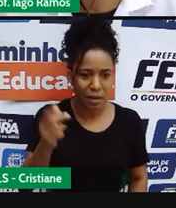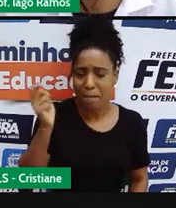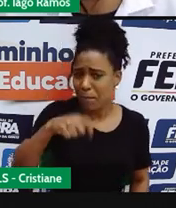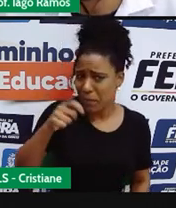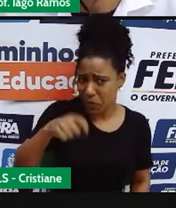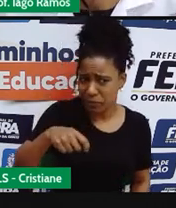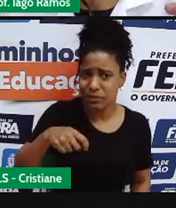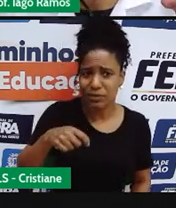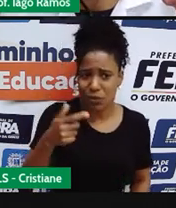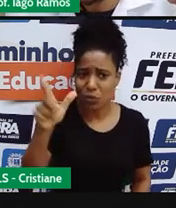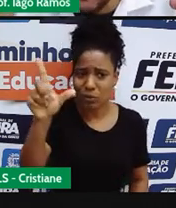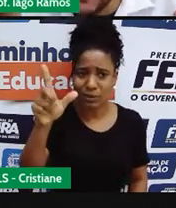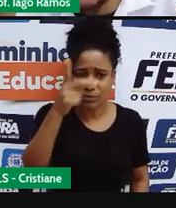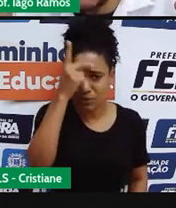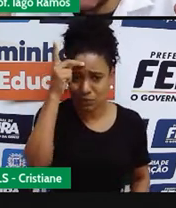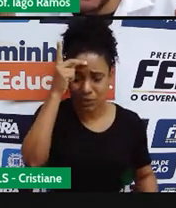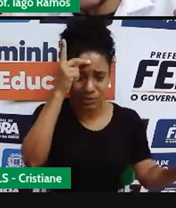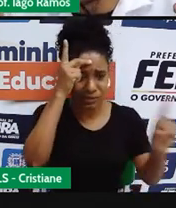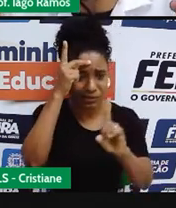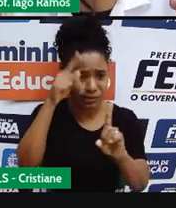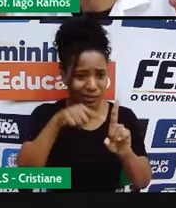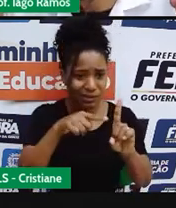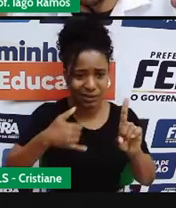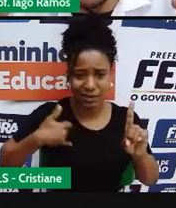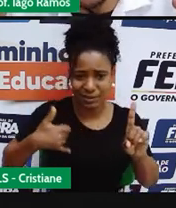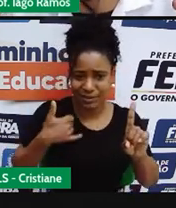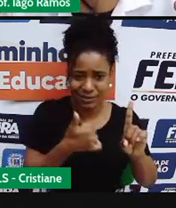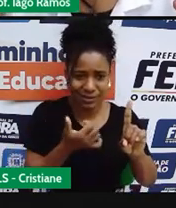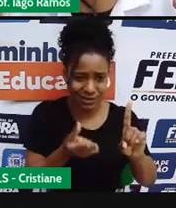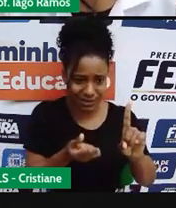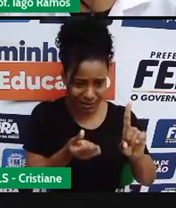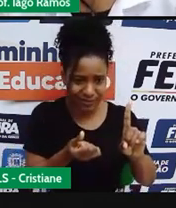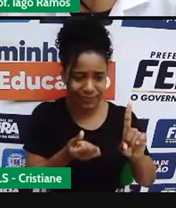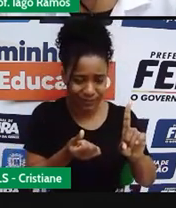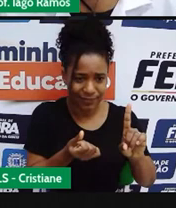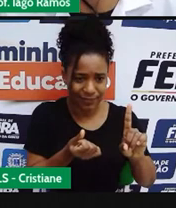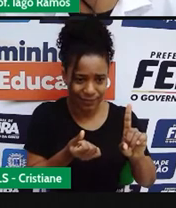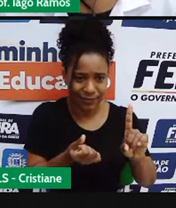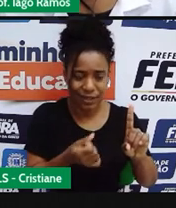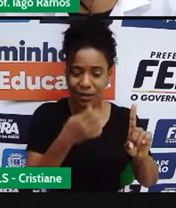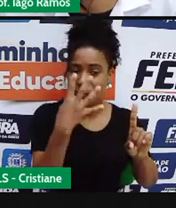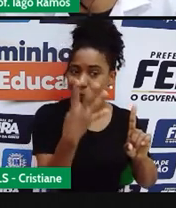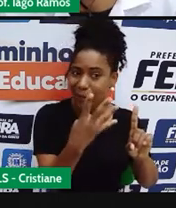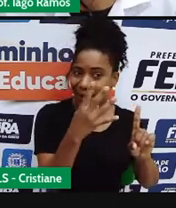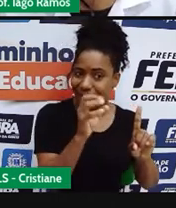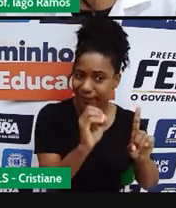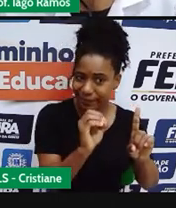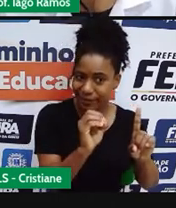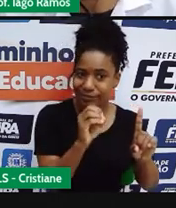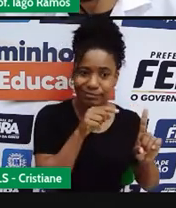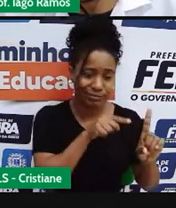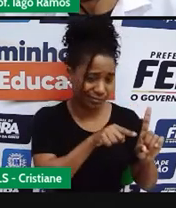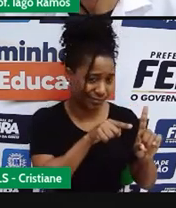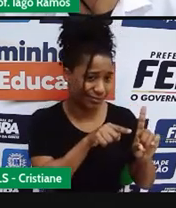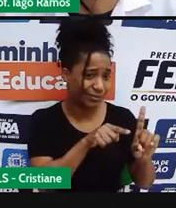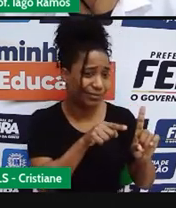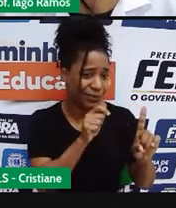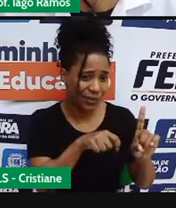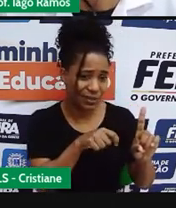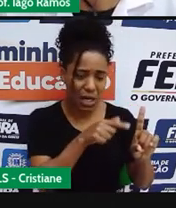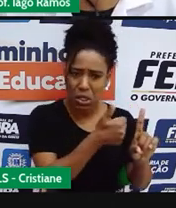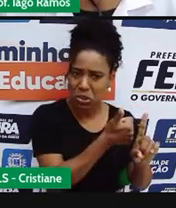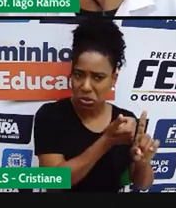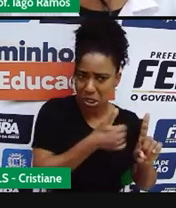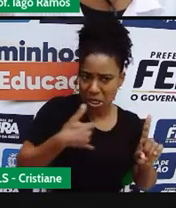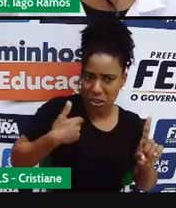16 anos com as mesmas massas, aliás, com a mesma massa de 40 quilos. Então, nem sempre, né,